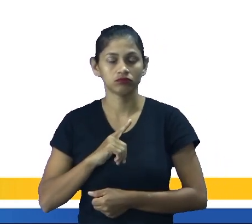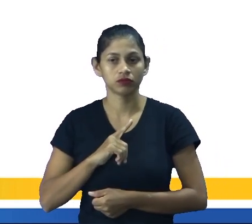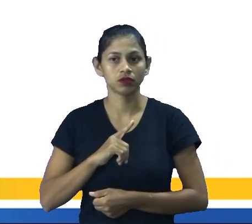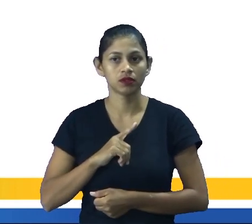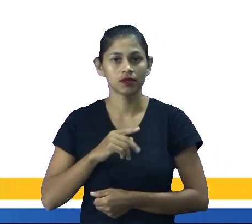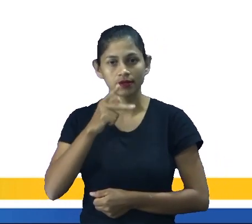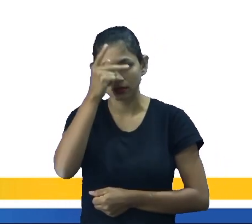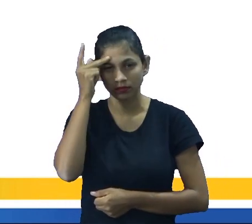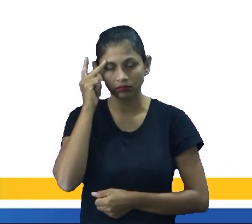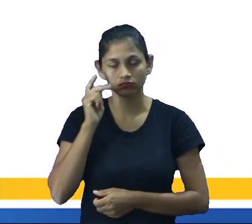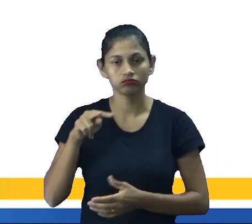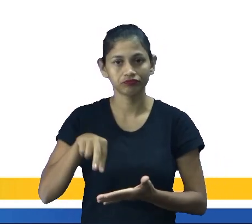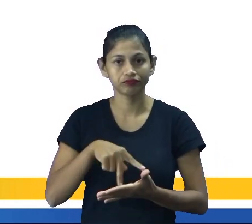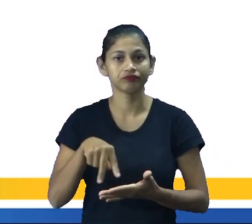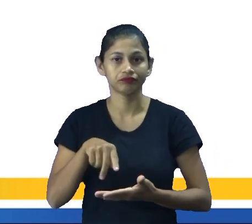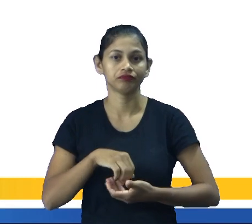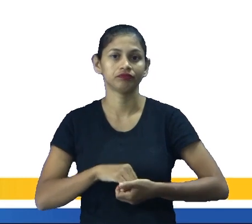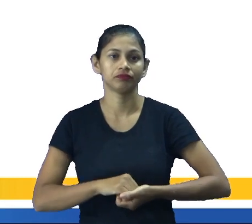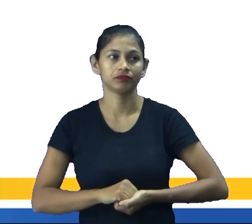João.